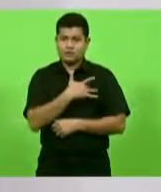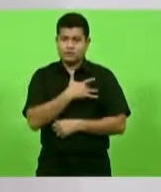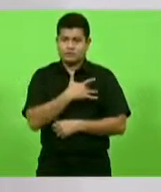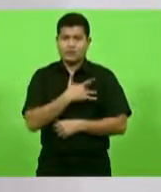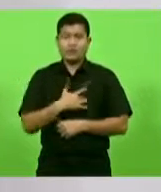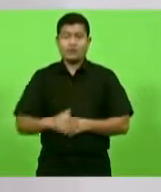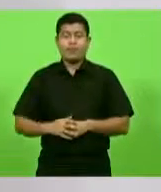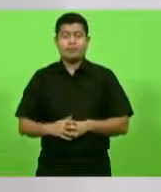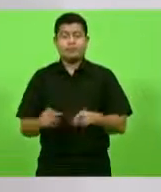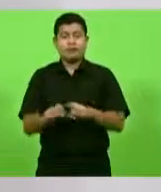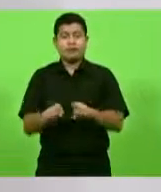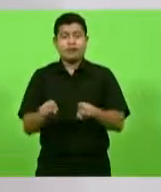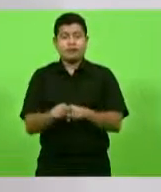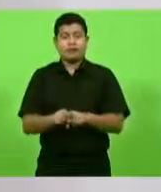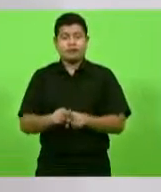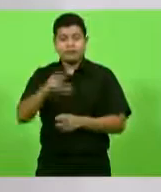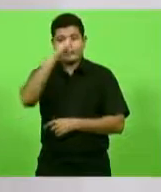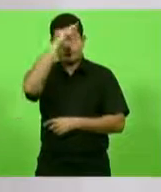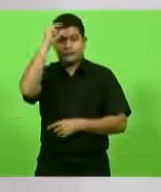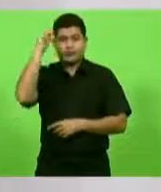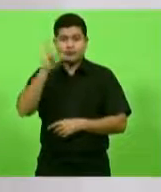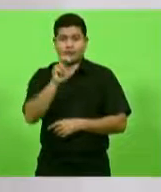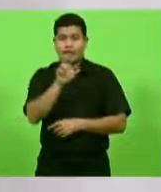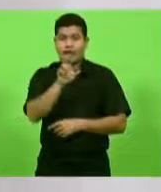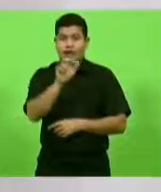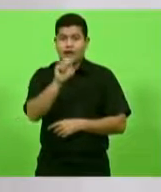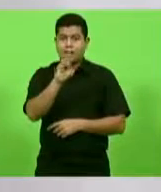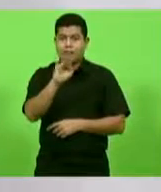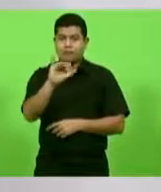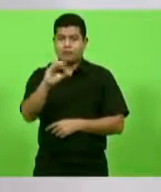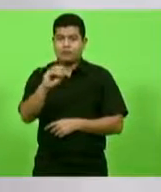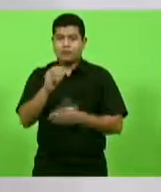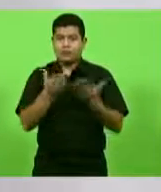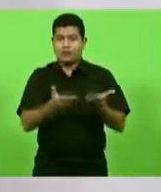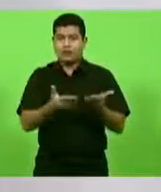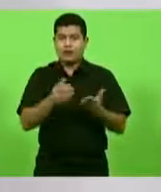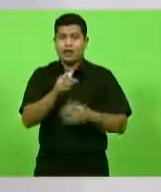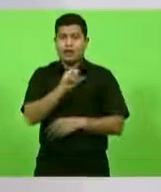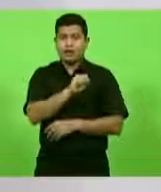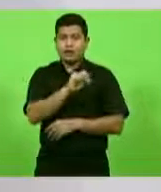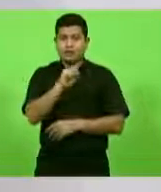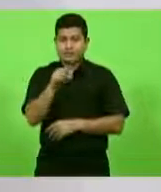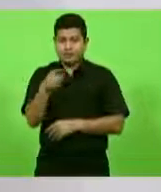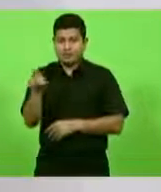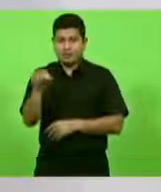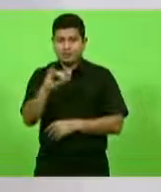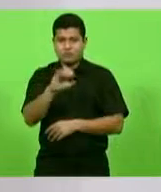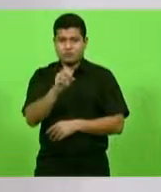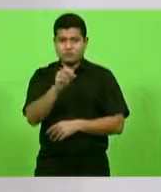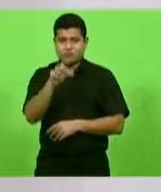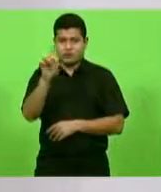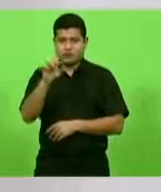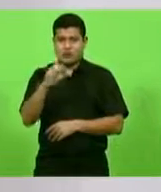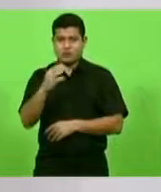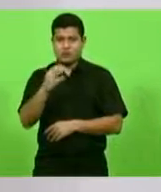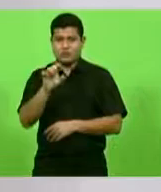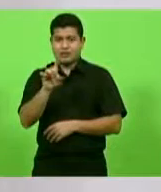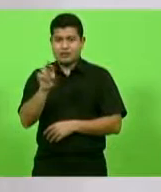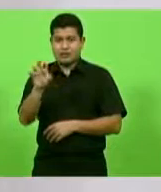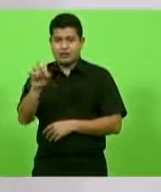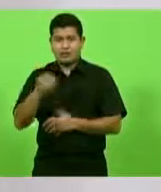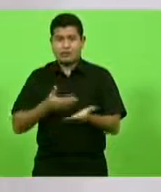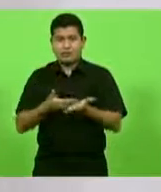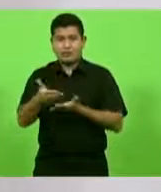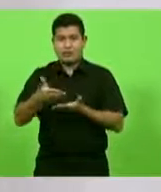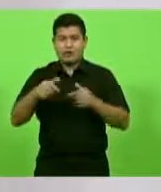prefeito Rabicó, de São José do Certo, também está na Assembleia Legislativa, no início de mandato, fazendo um